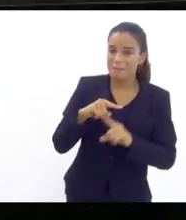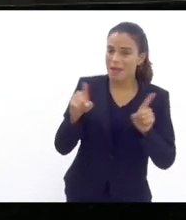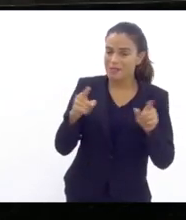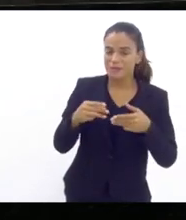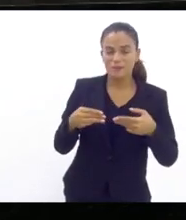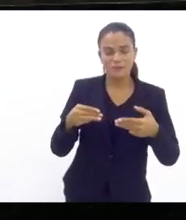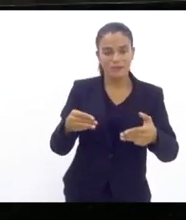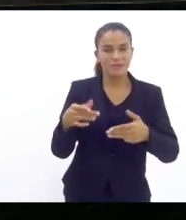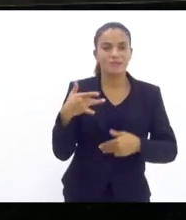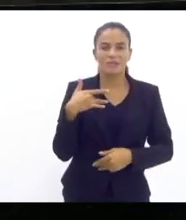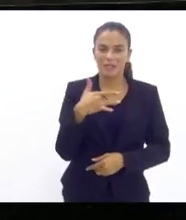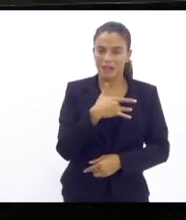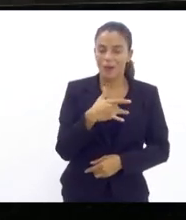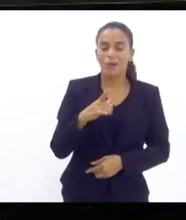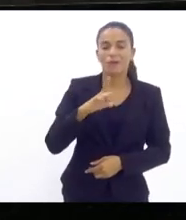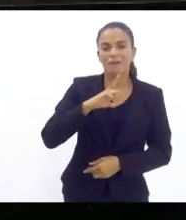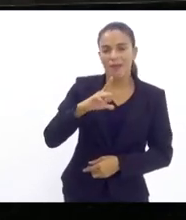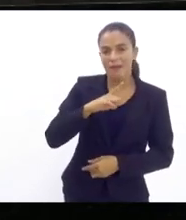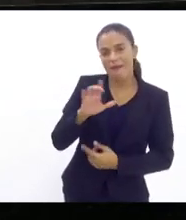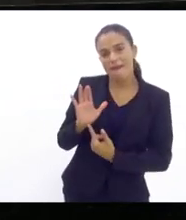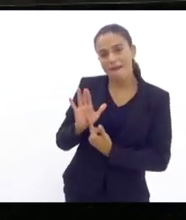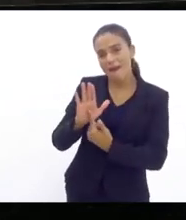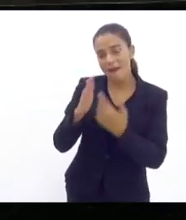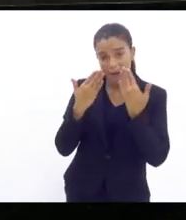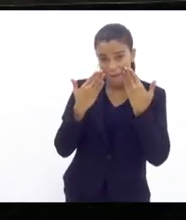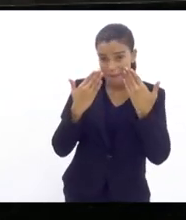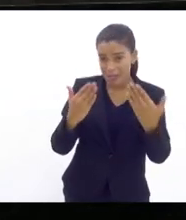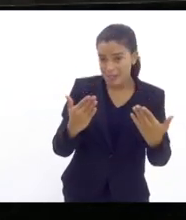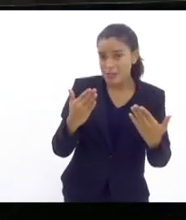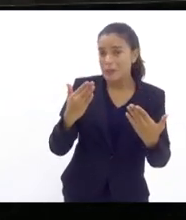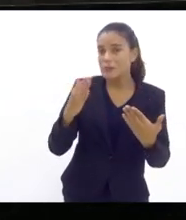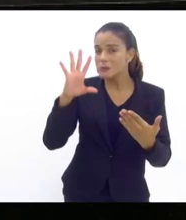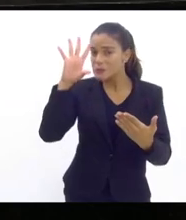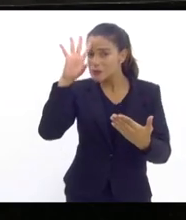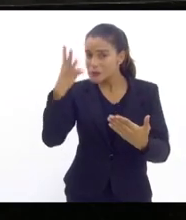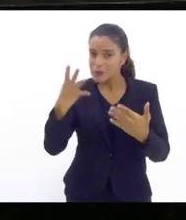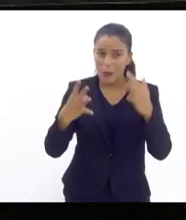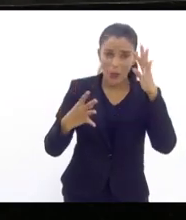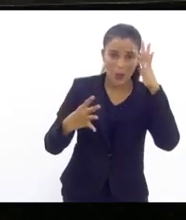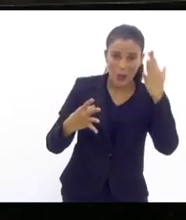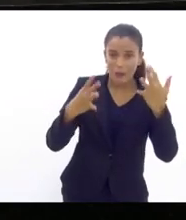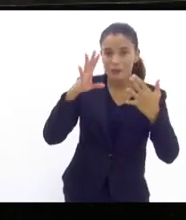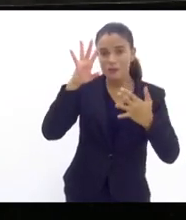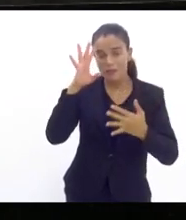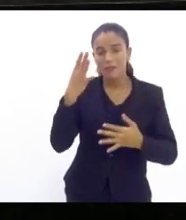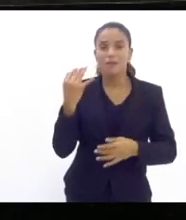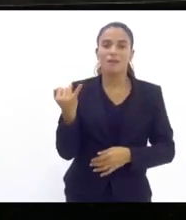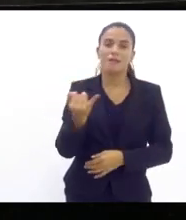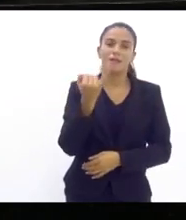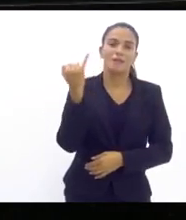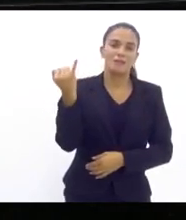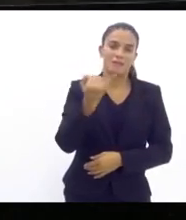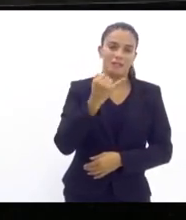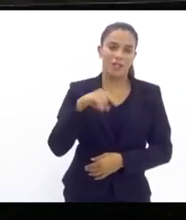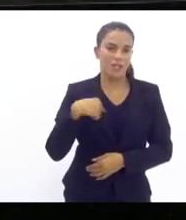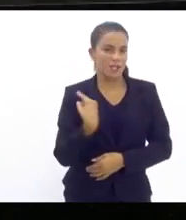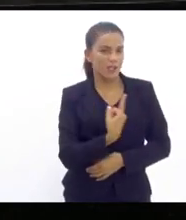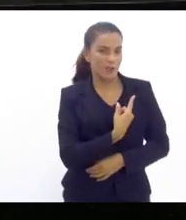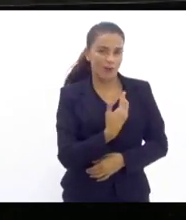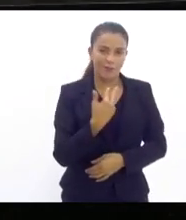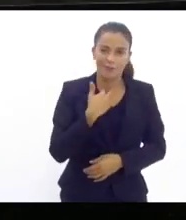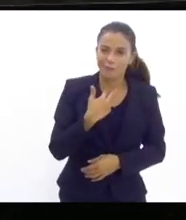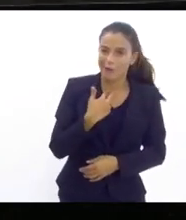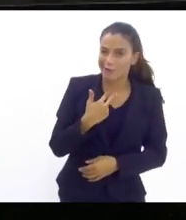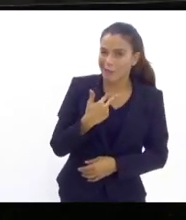saúde tem vem apresentando soluções muito importantes e nós não podemos